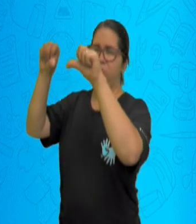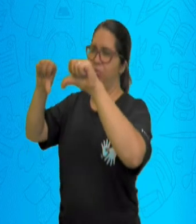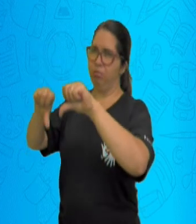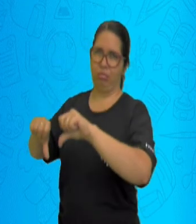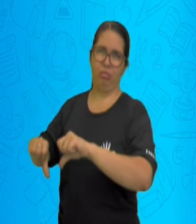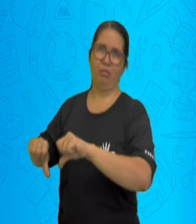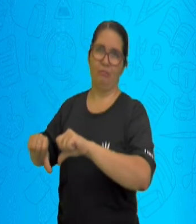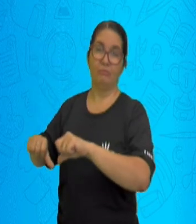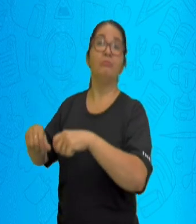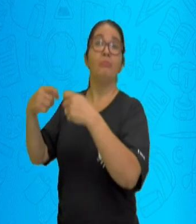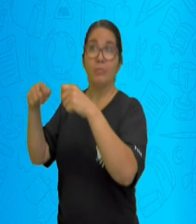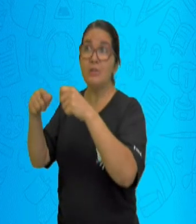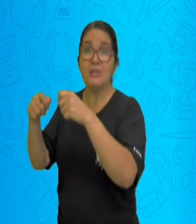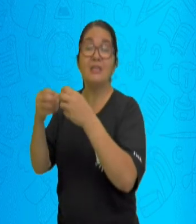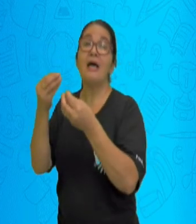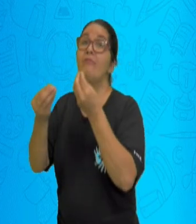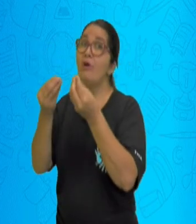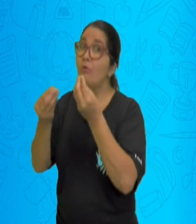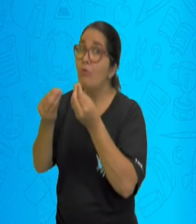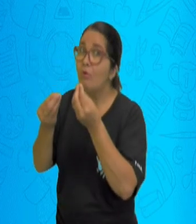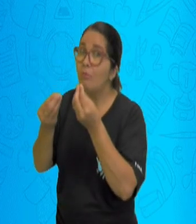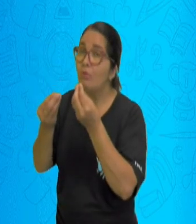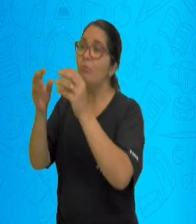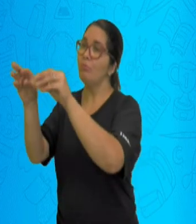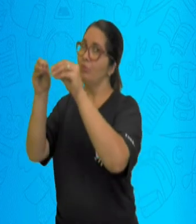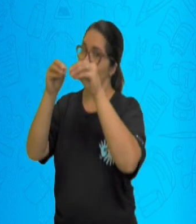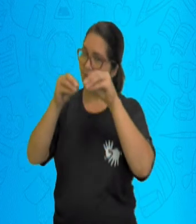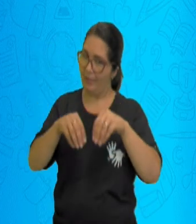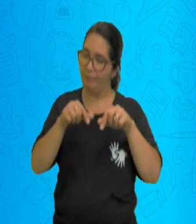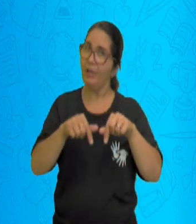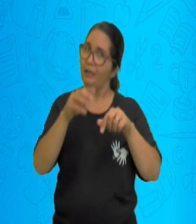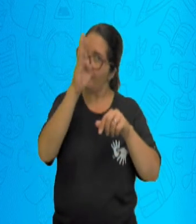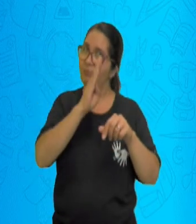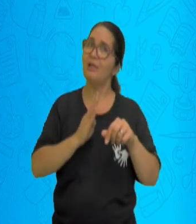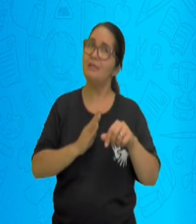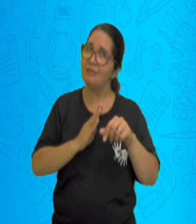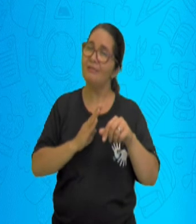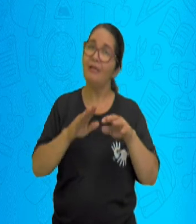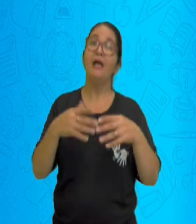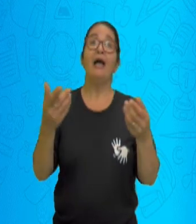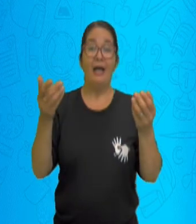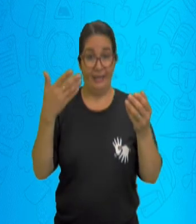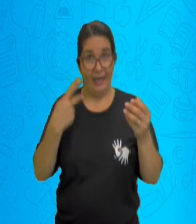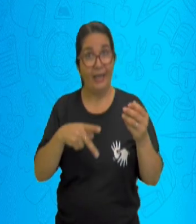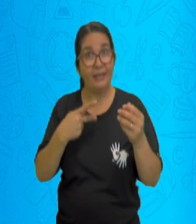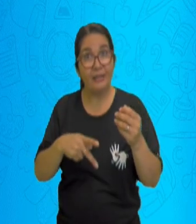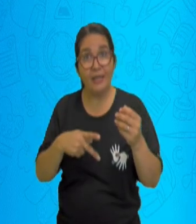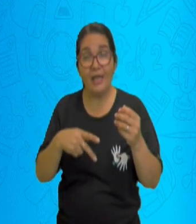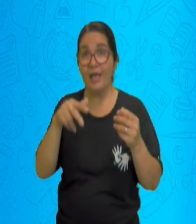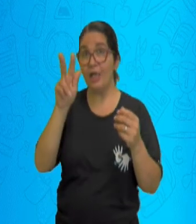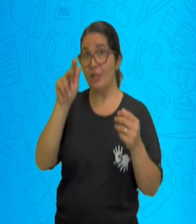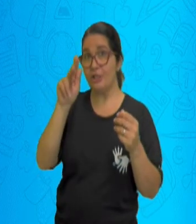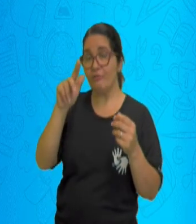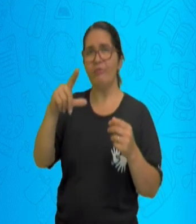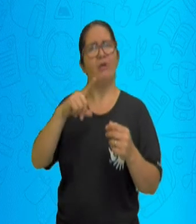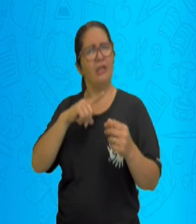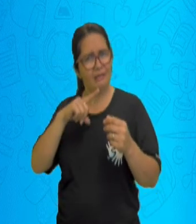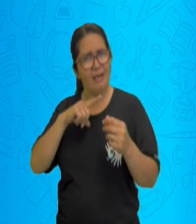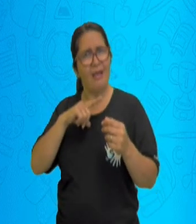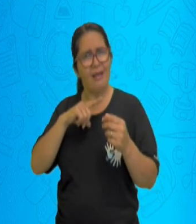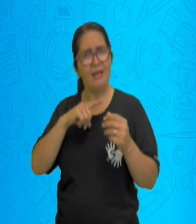para o Brasil. Aqui em Governador Valadares, nós conhecemos algumas lojas de produtos alimentícios, lojas também de